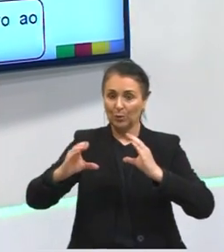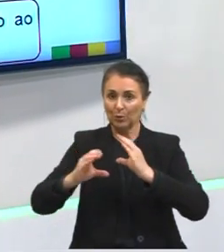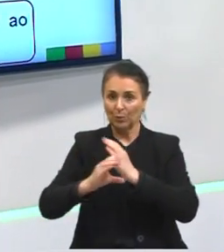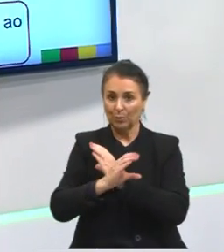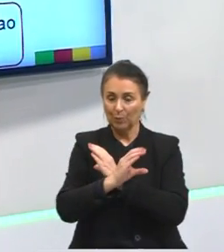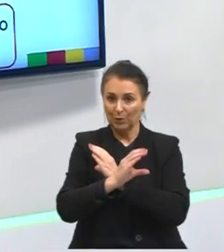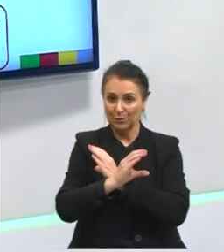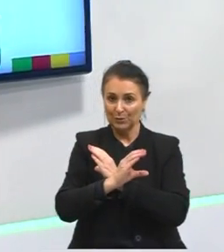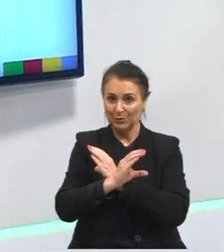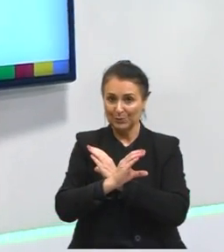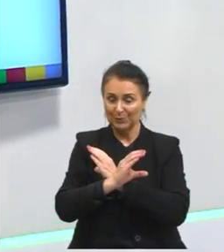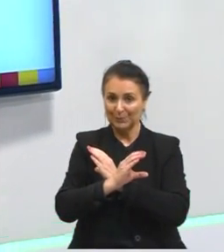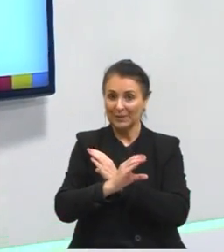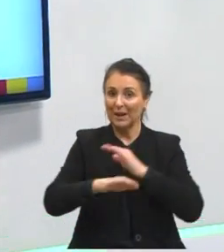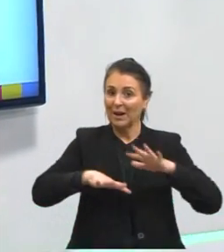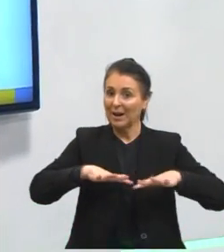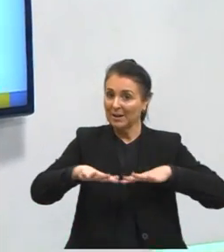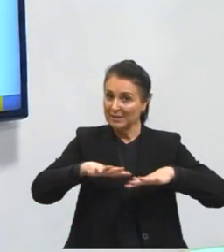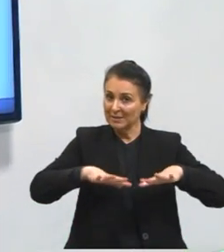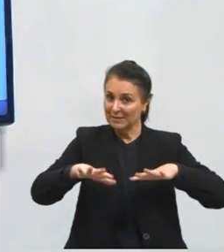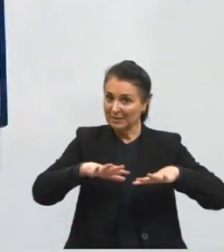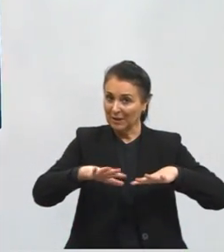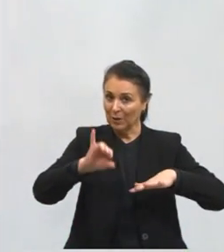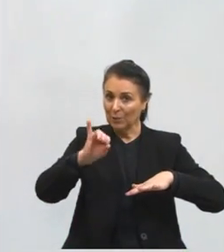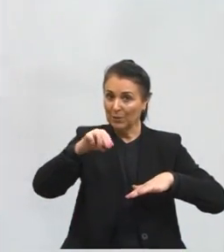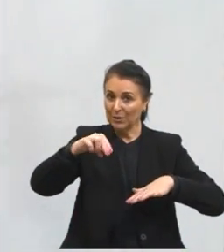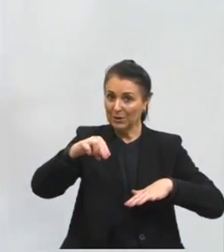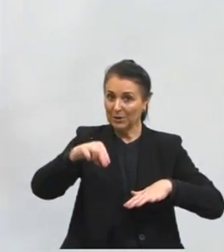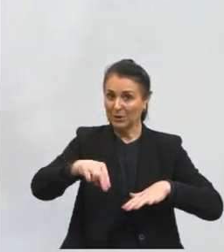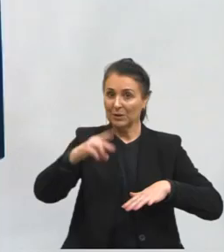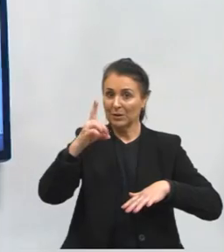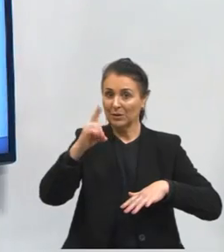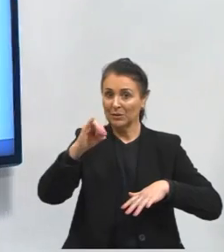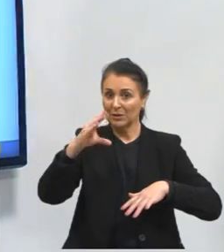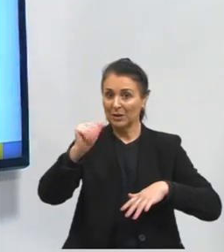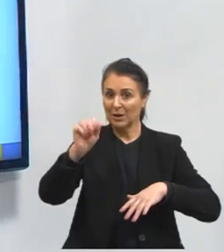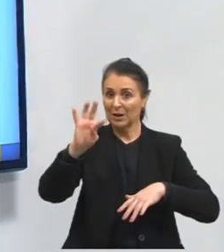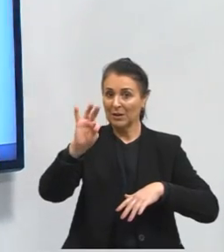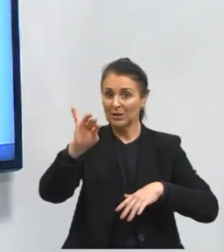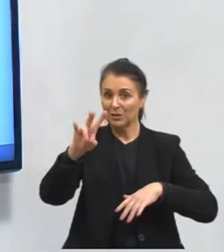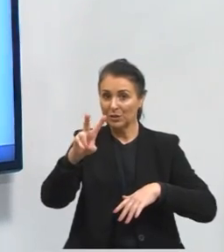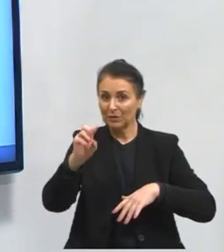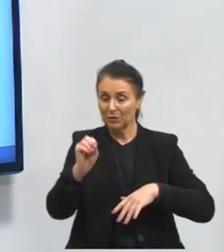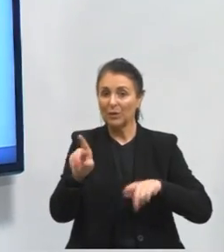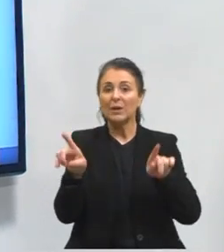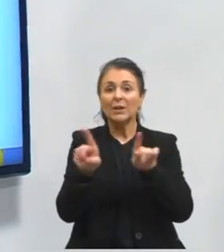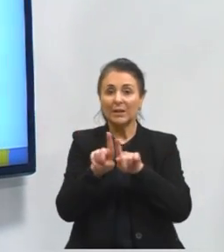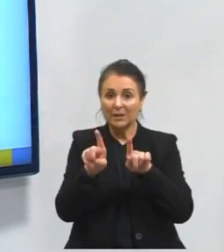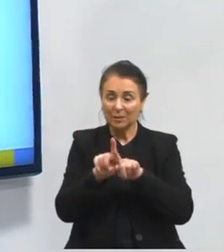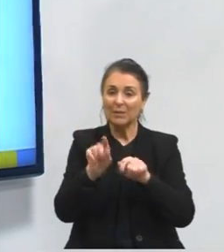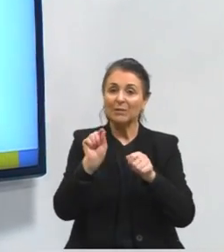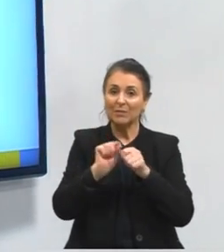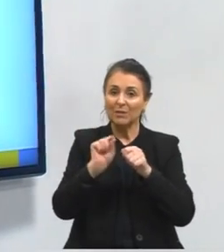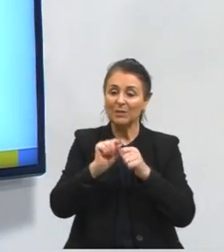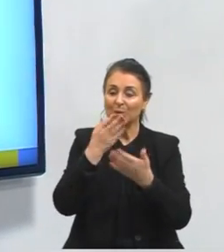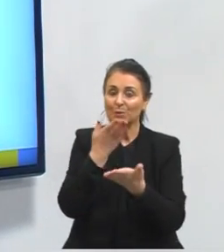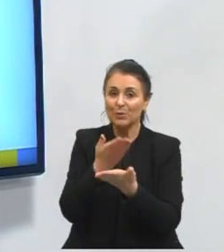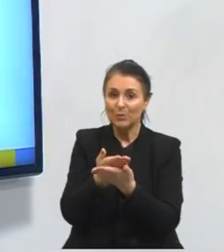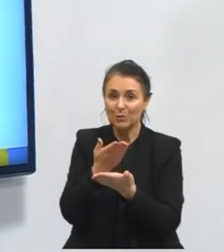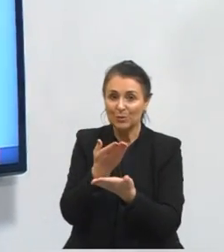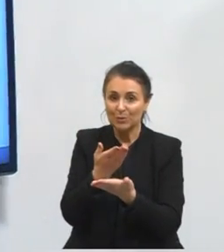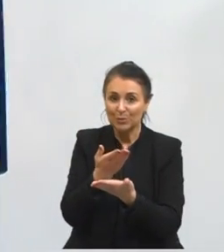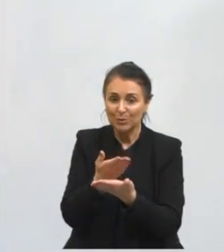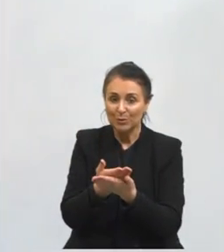indicativo, que na nossa aula anterior nós não conseguimos encerrar. E também iremos fazer um estudo já